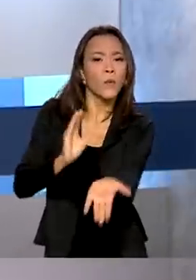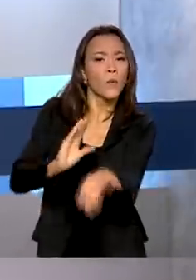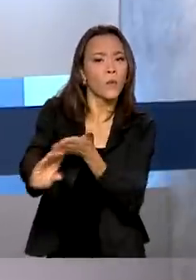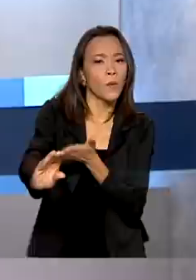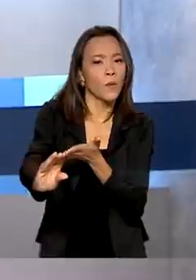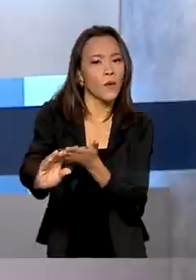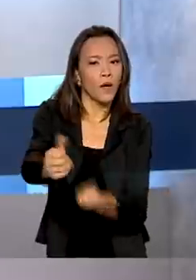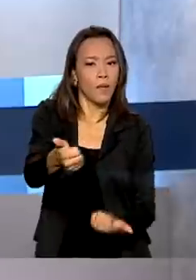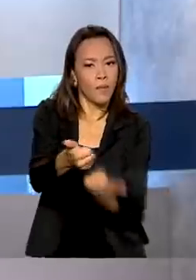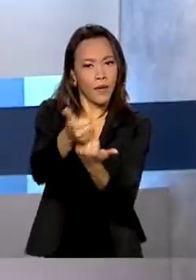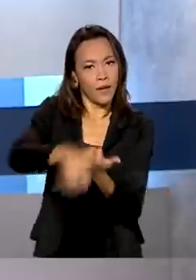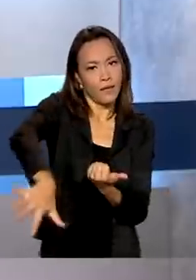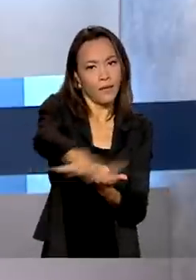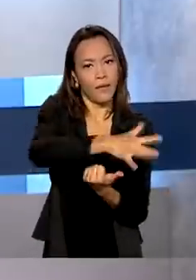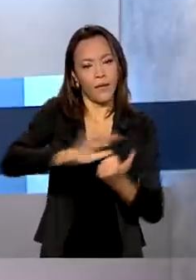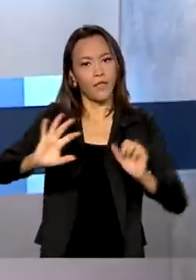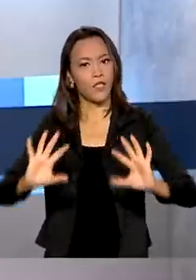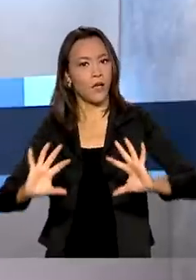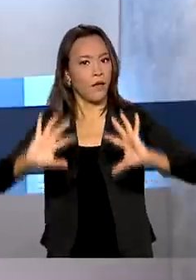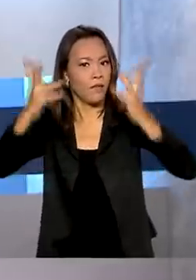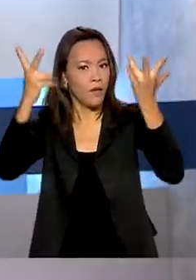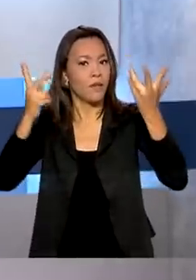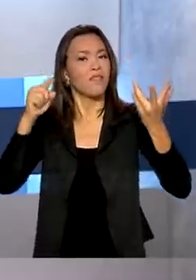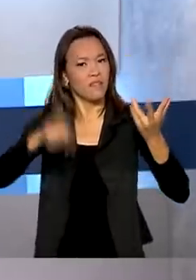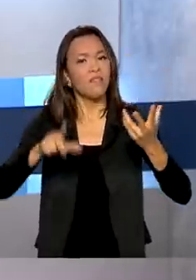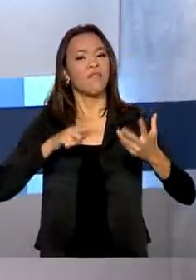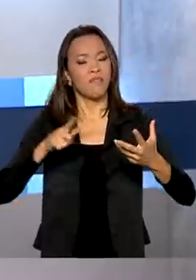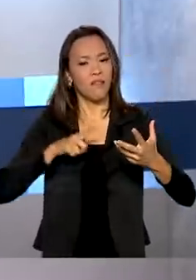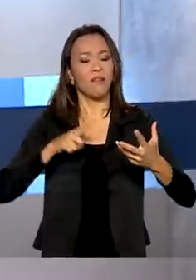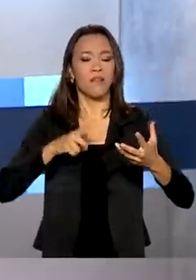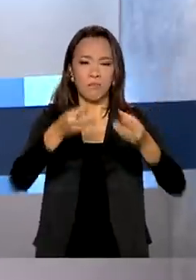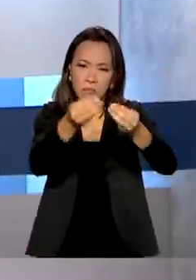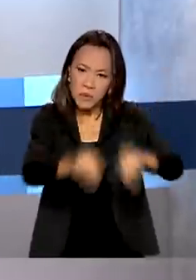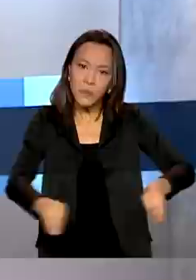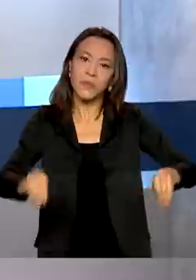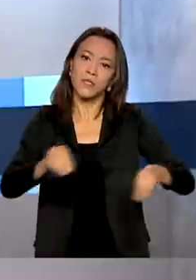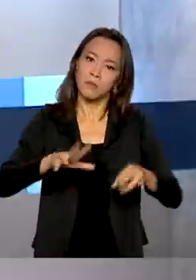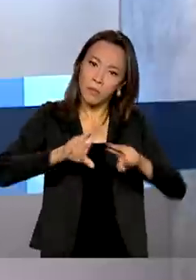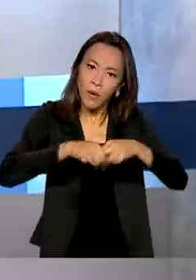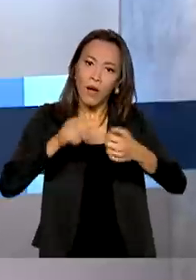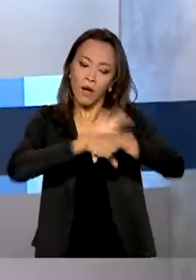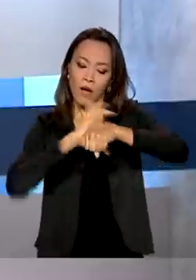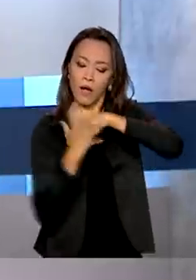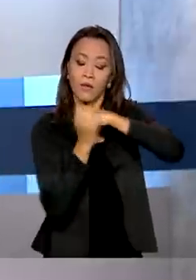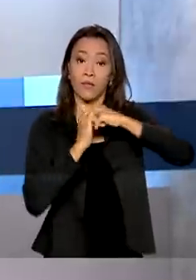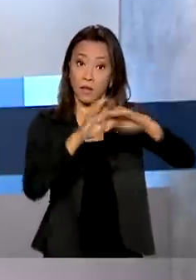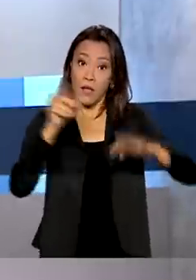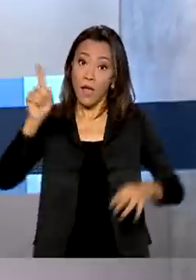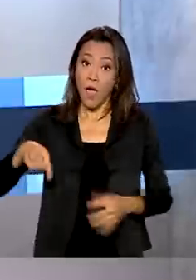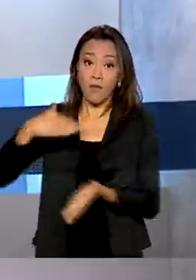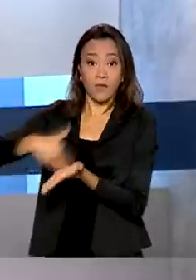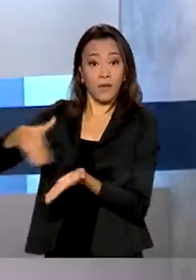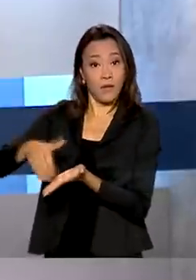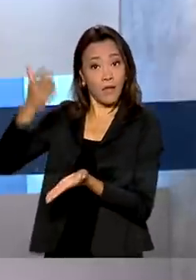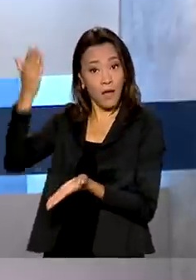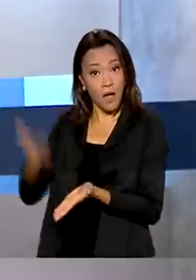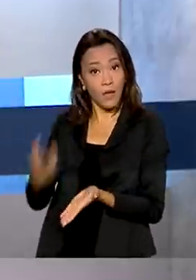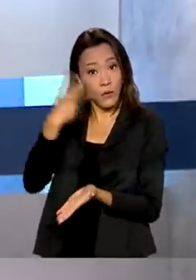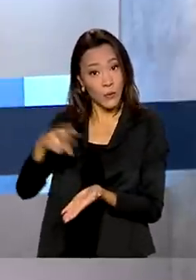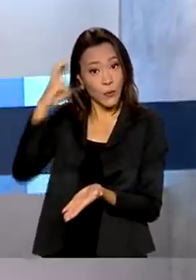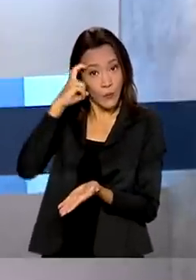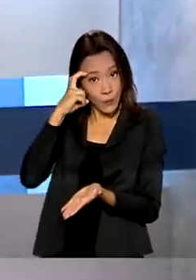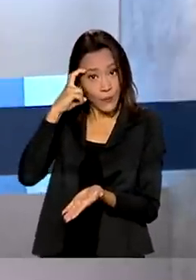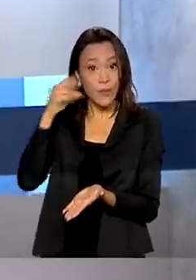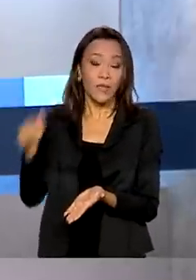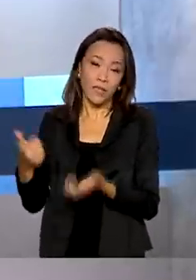o setor de eventos que sofre com os impactos da pandemia. O anúncio foi feito pelo secretário de Cultura em entrevista ao programa Sem Censura